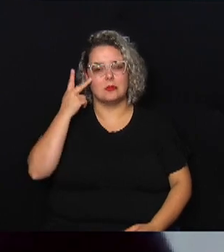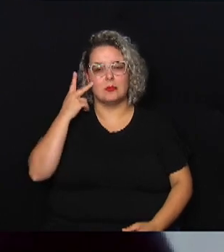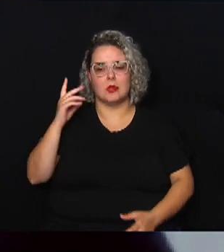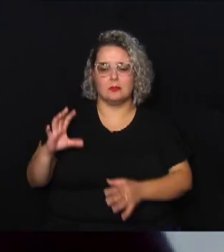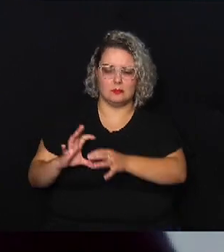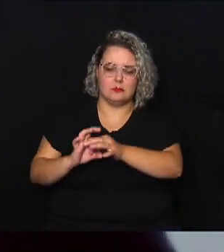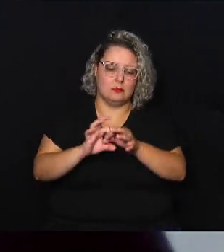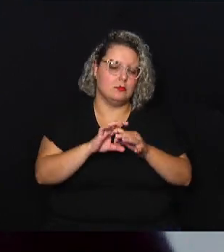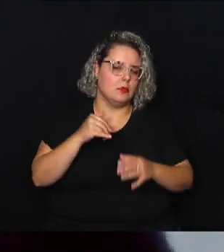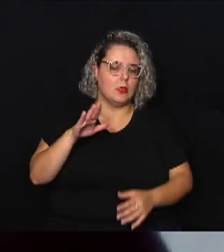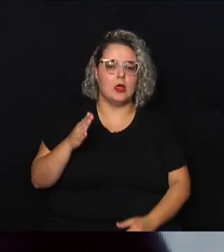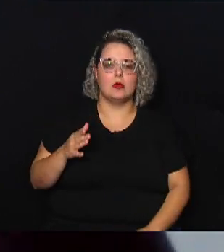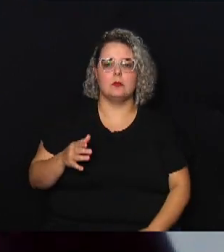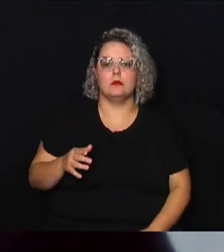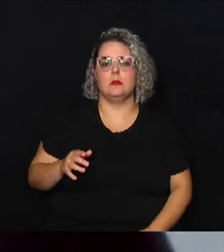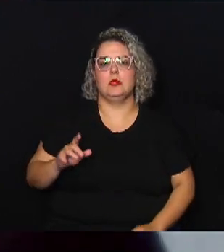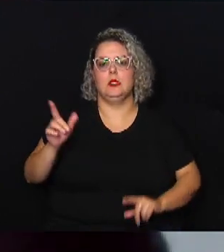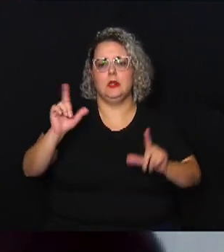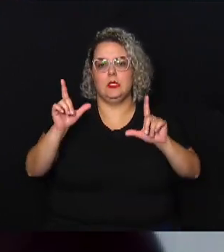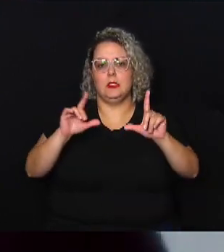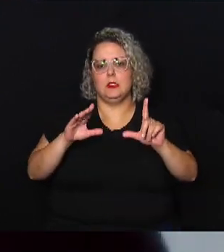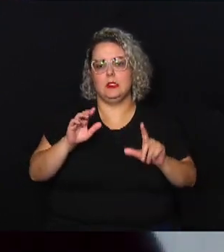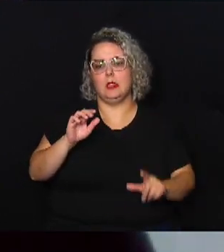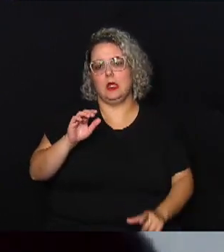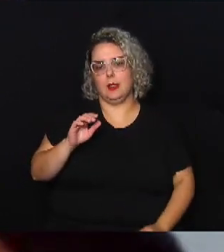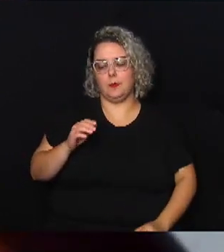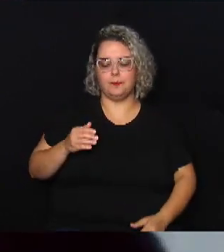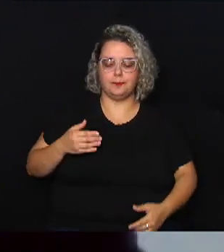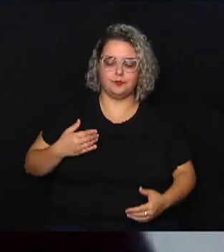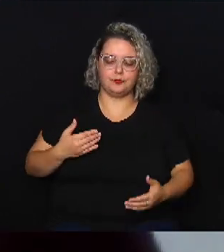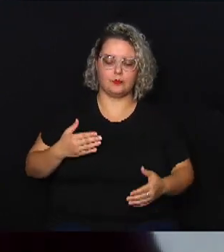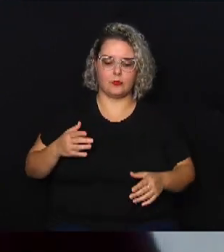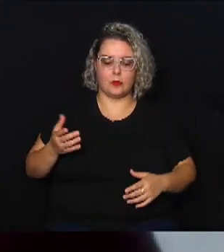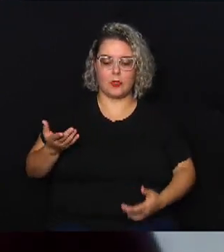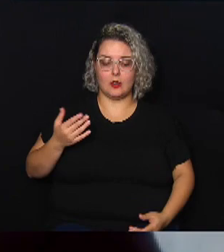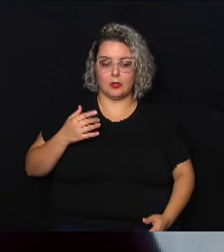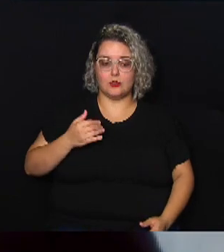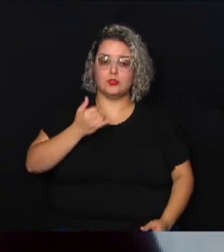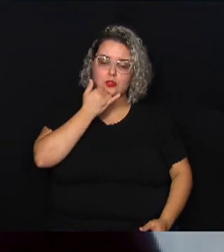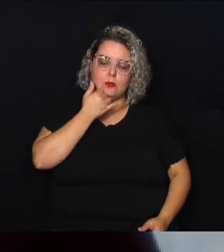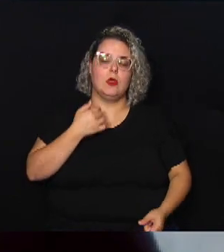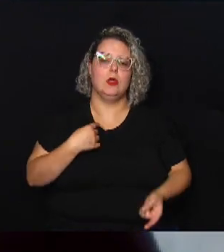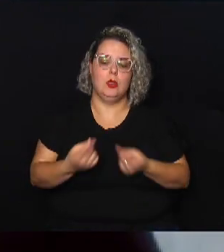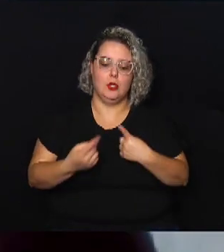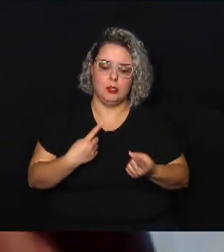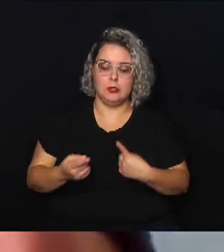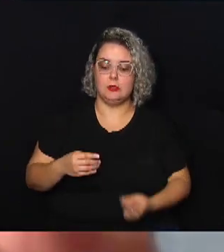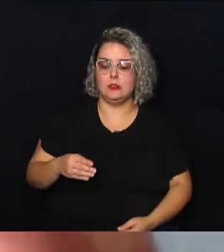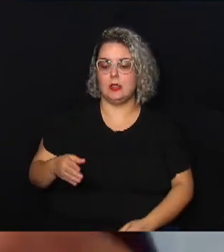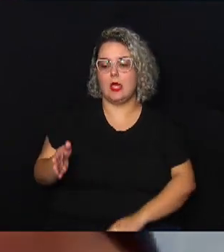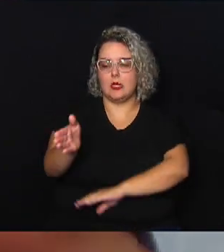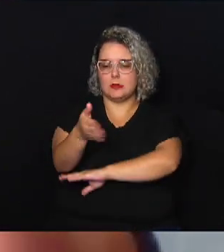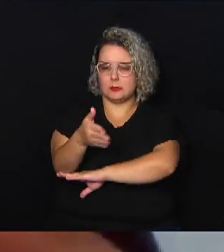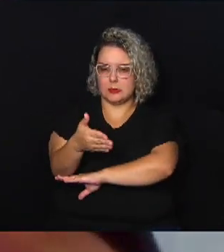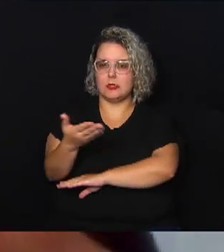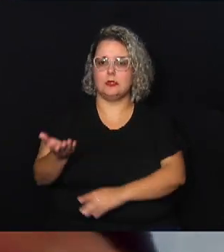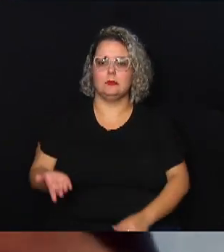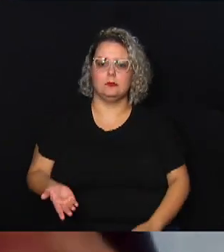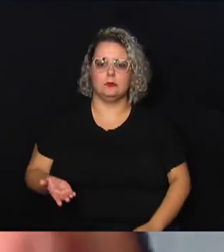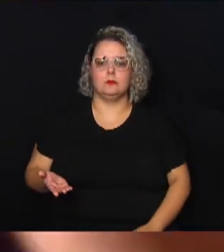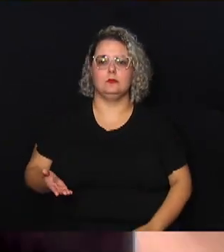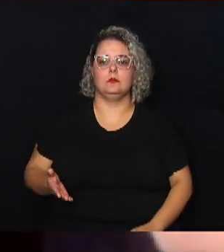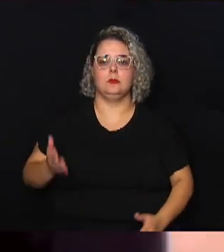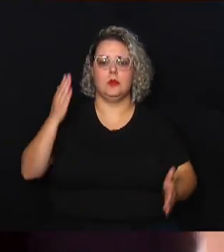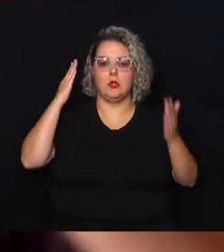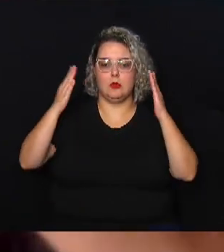estava passando na Bandeirantes e vi dois casos em dois dias semelhantes e eu vou mostrar a história uma era uma carreta